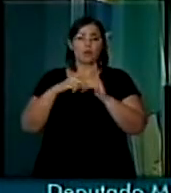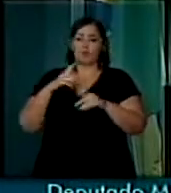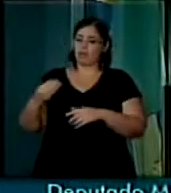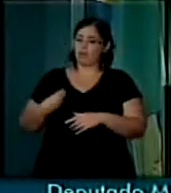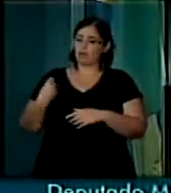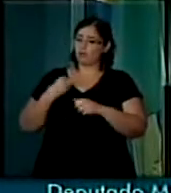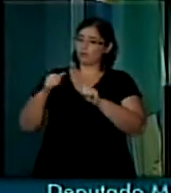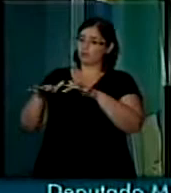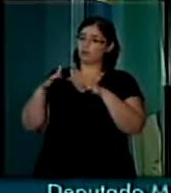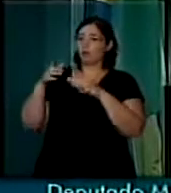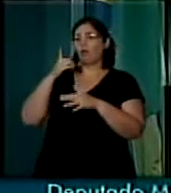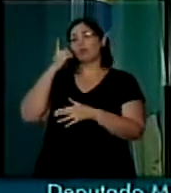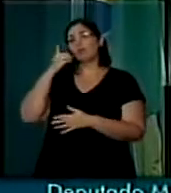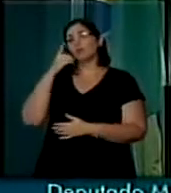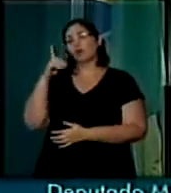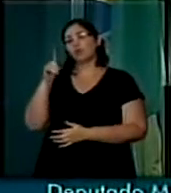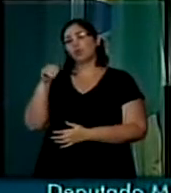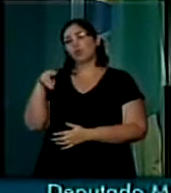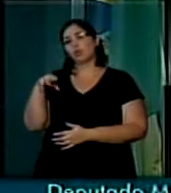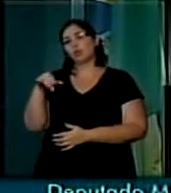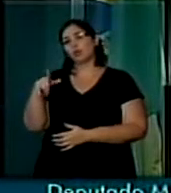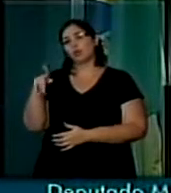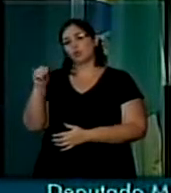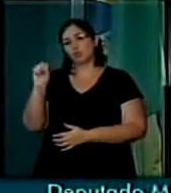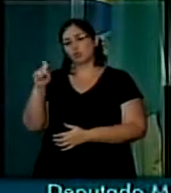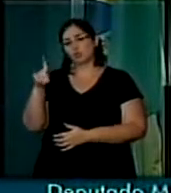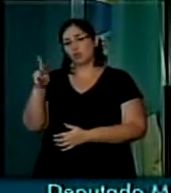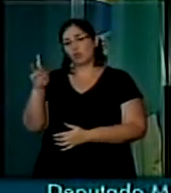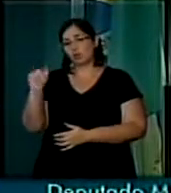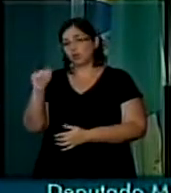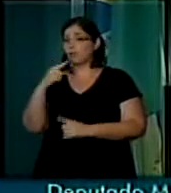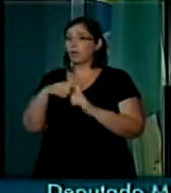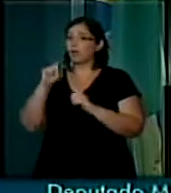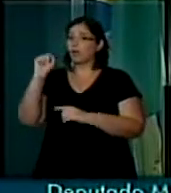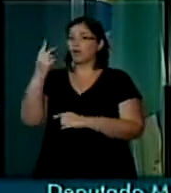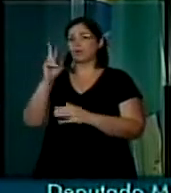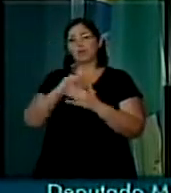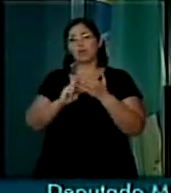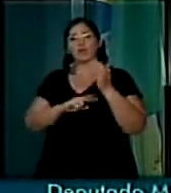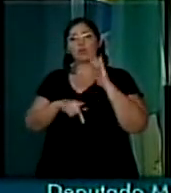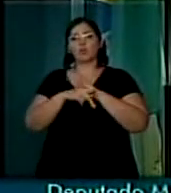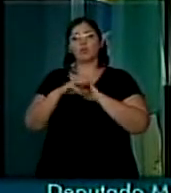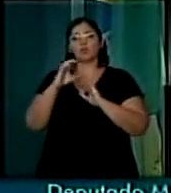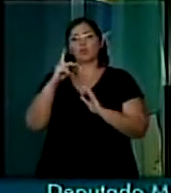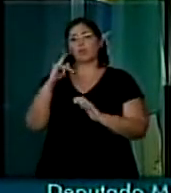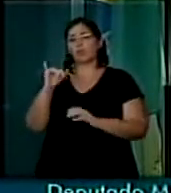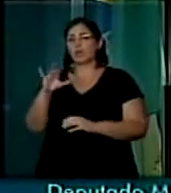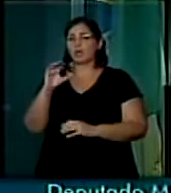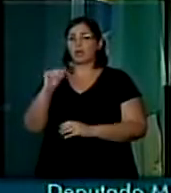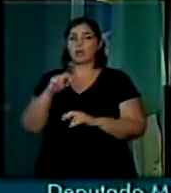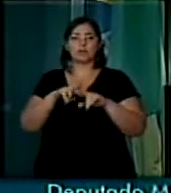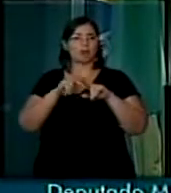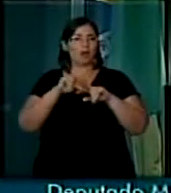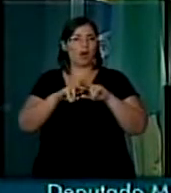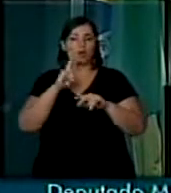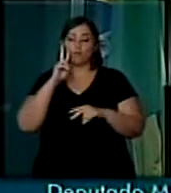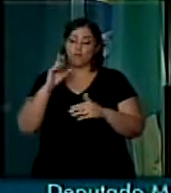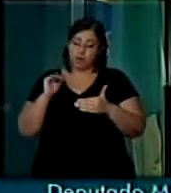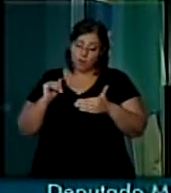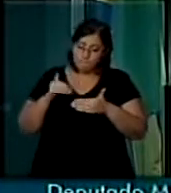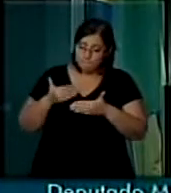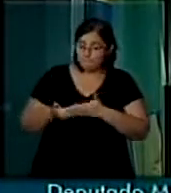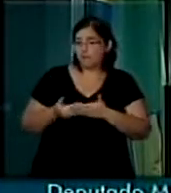plenário do deputado Domingos Dutra, que foi relator da CPI da carceragem, que viu de perto